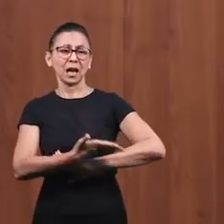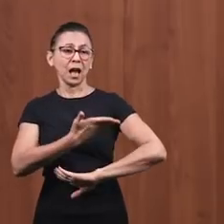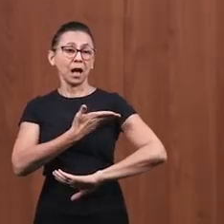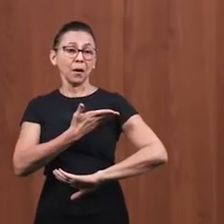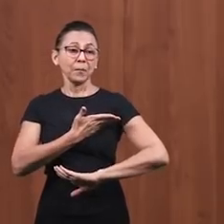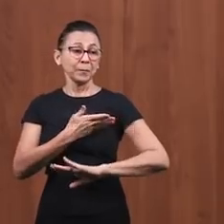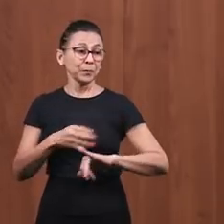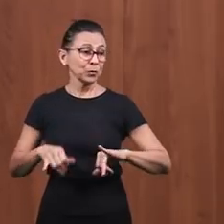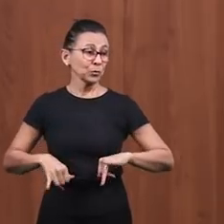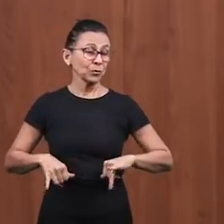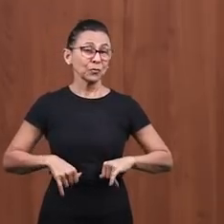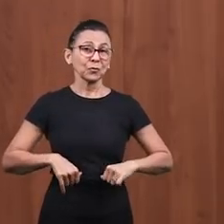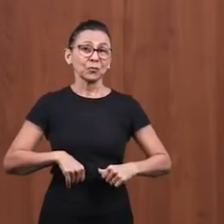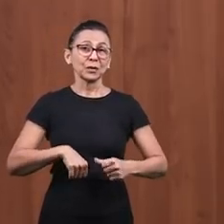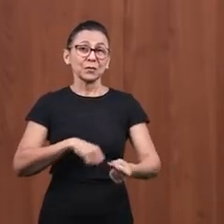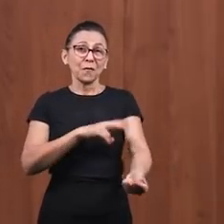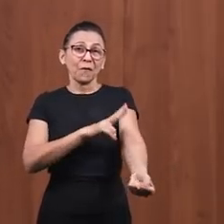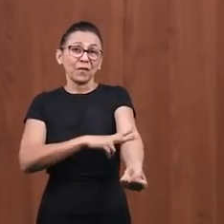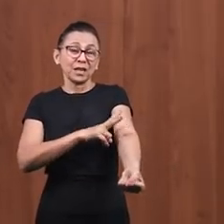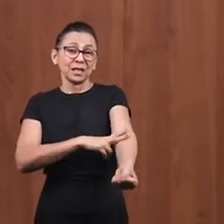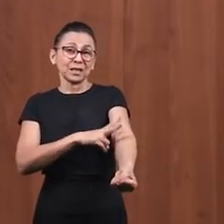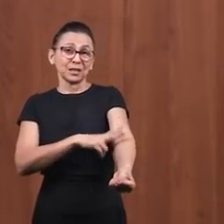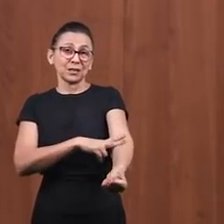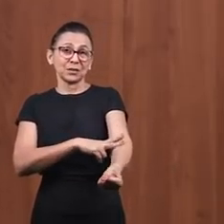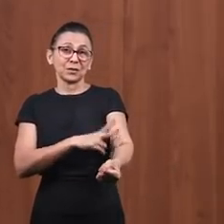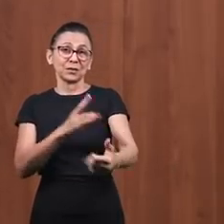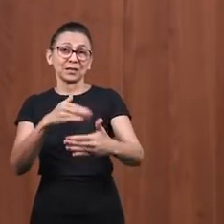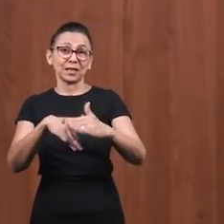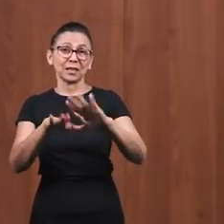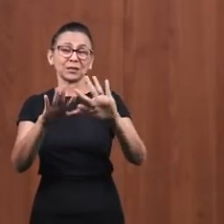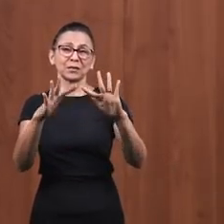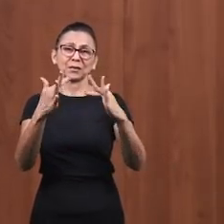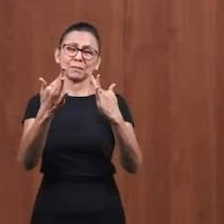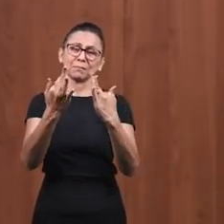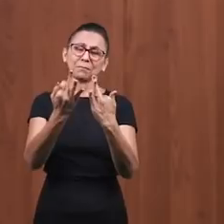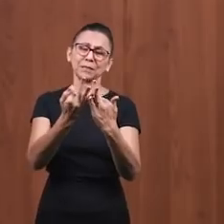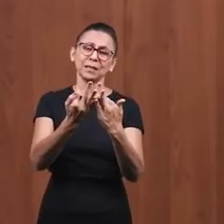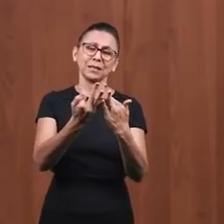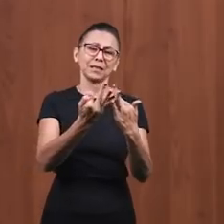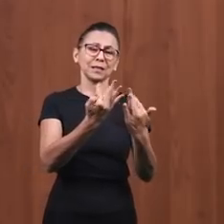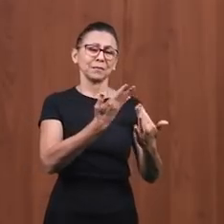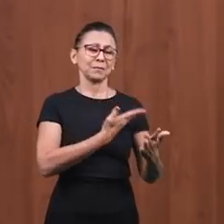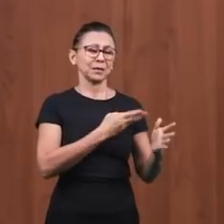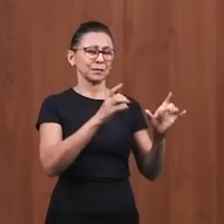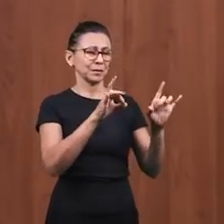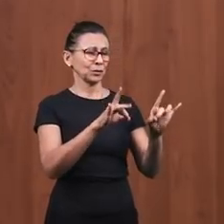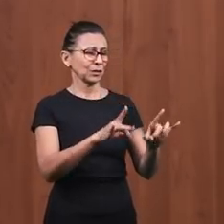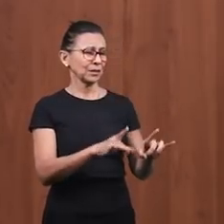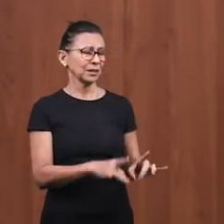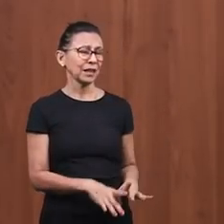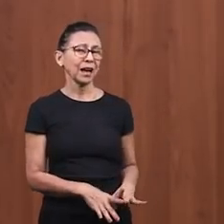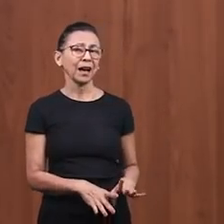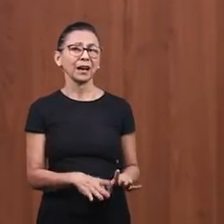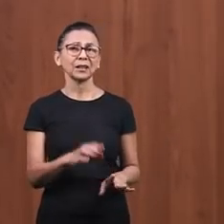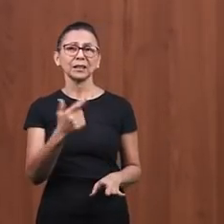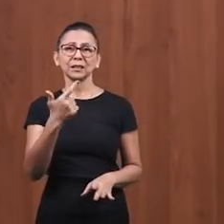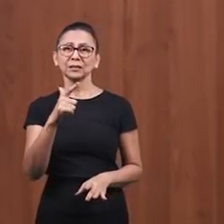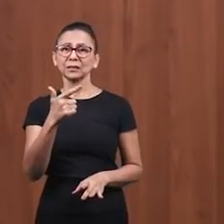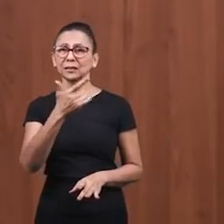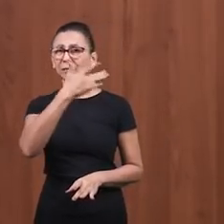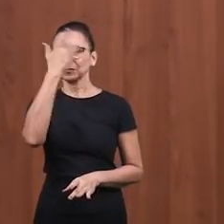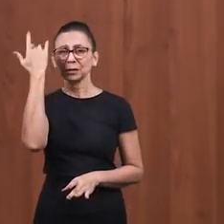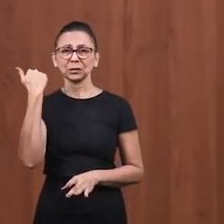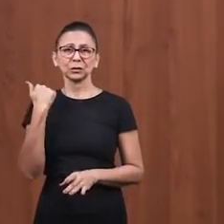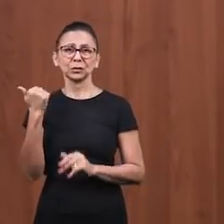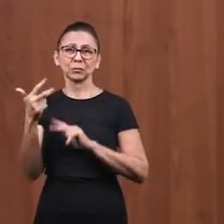Colegas que estão sofrendo por vícios nos seus lares. Que estão abandonados. Que não tem com quem conversar. Mas